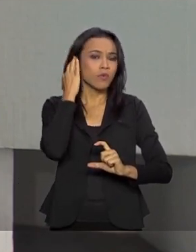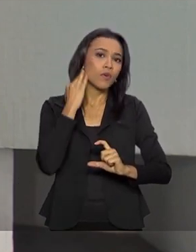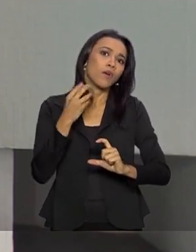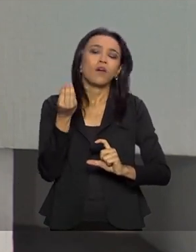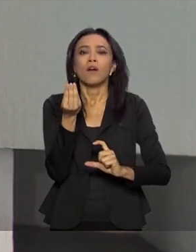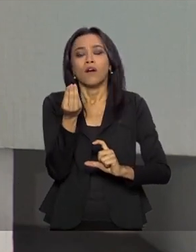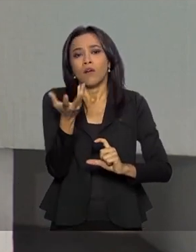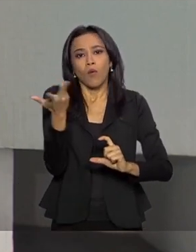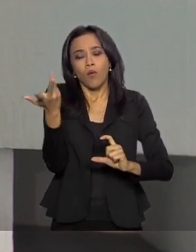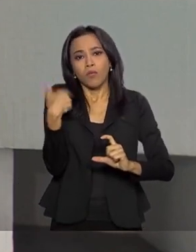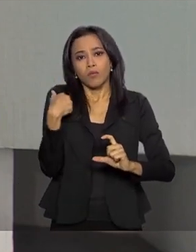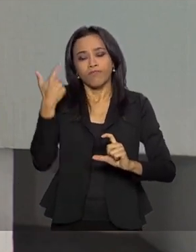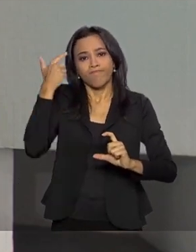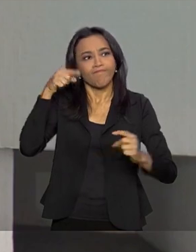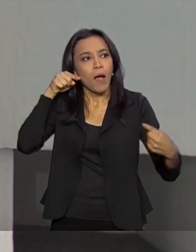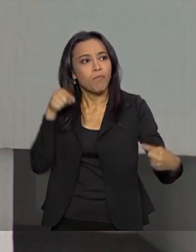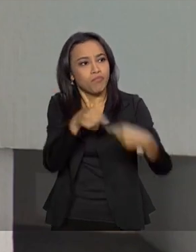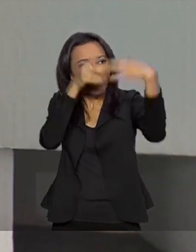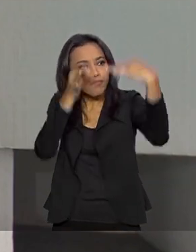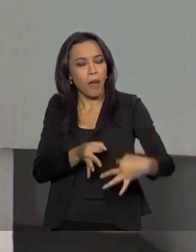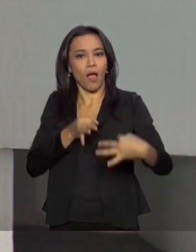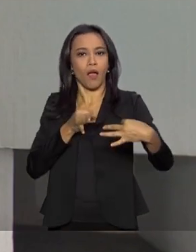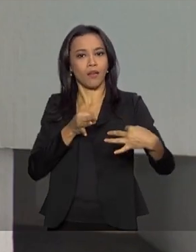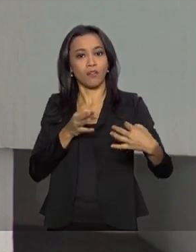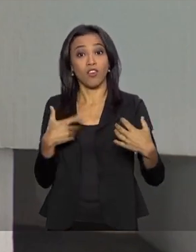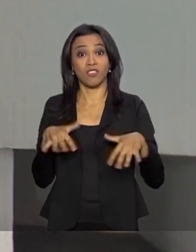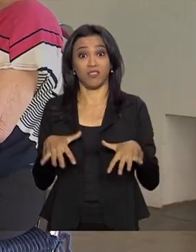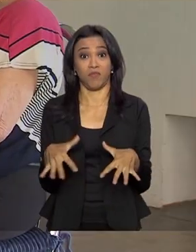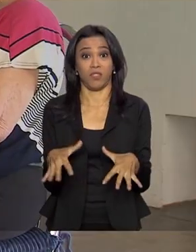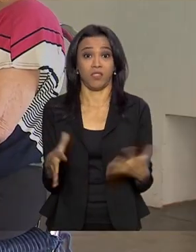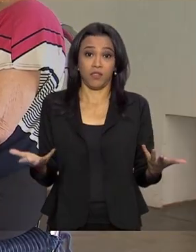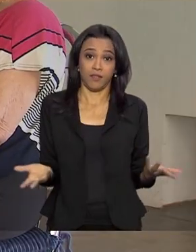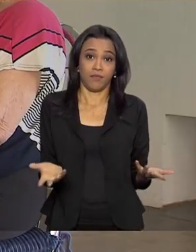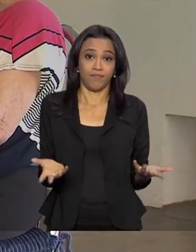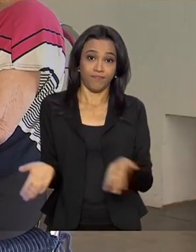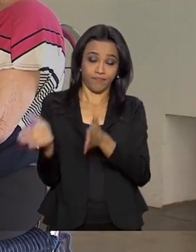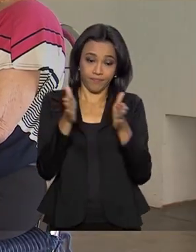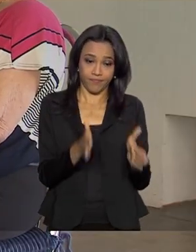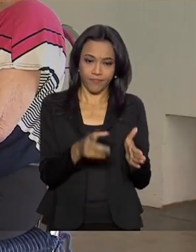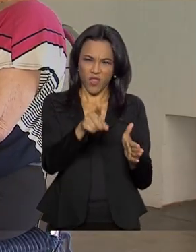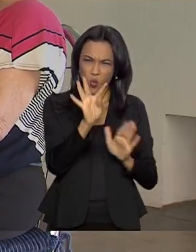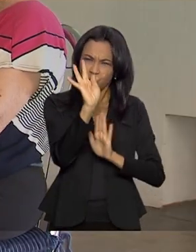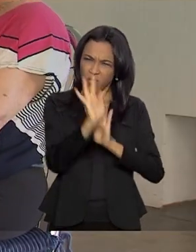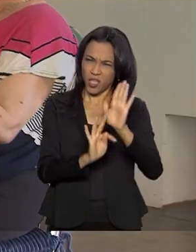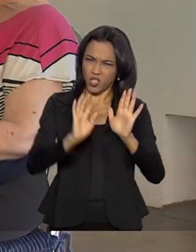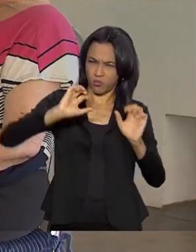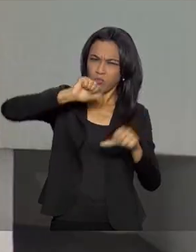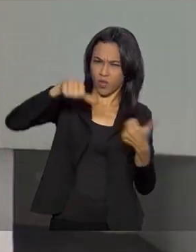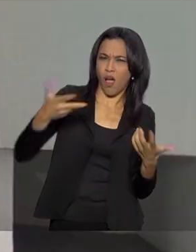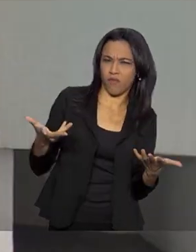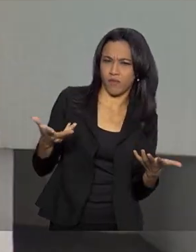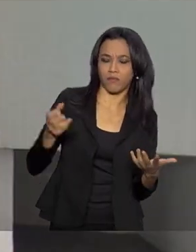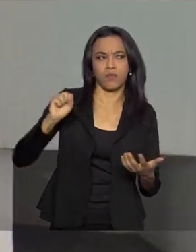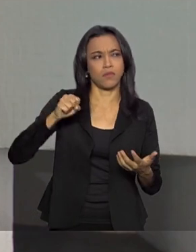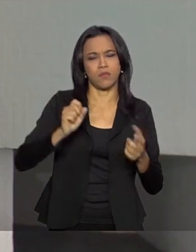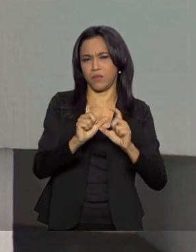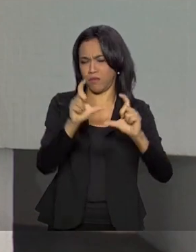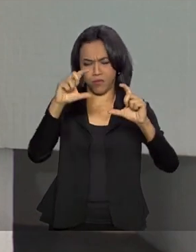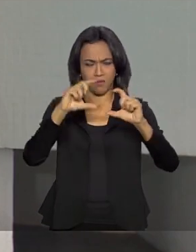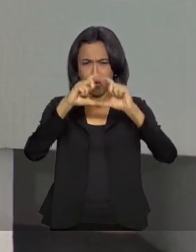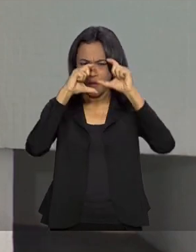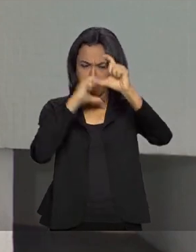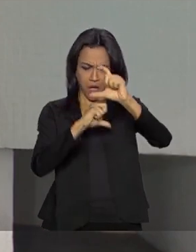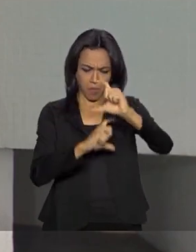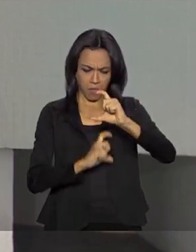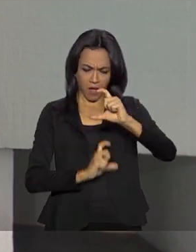até a gente acertar, meu Deus, a gente premia. Teve hora de o texto mudar, assim? Ah, a ia para trás, vinha para